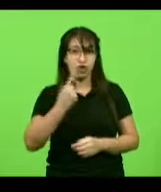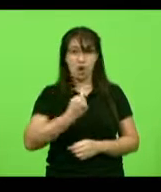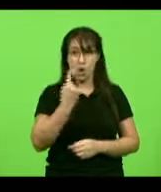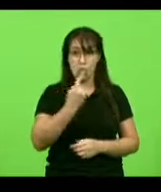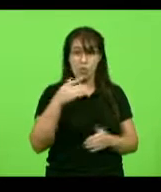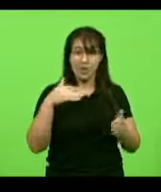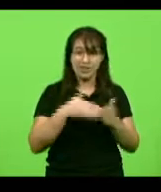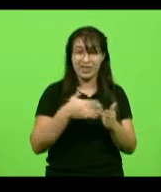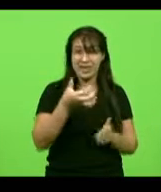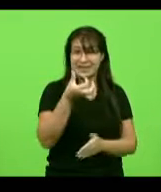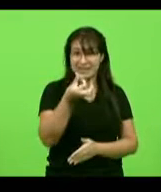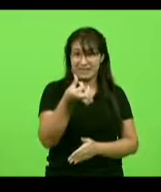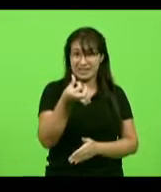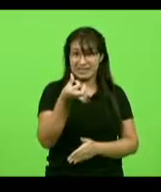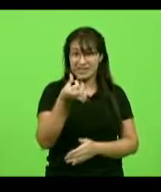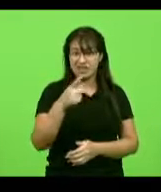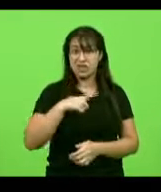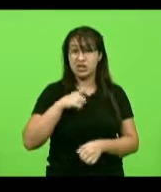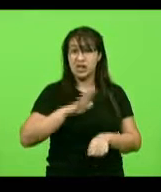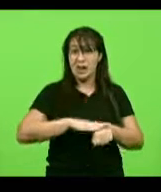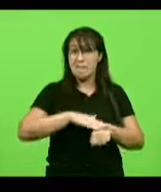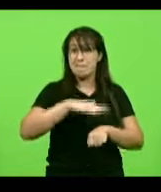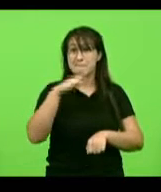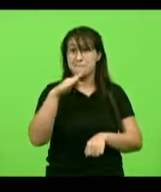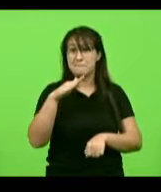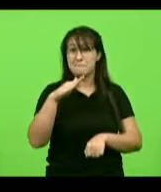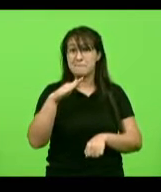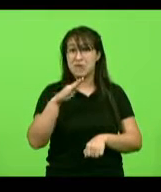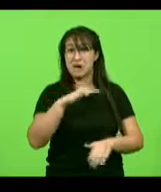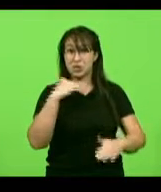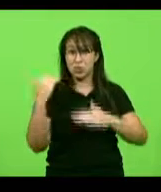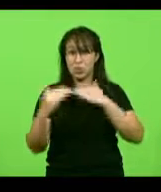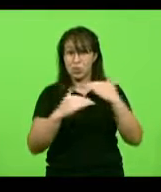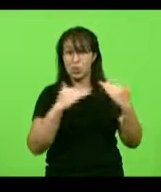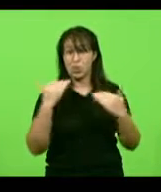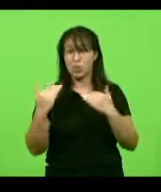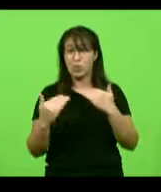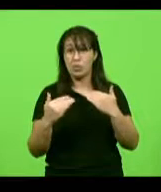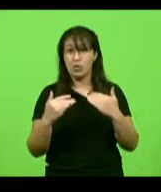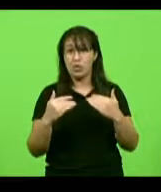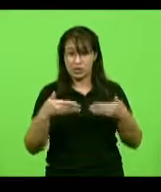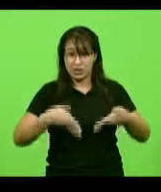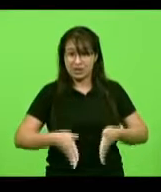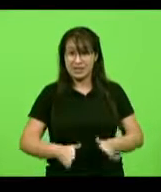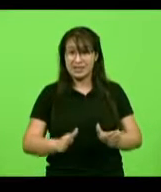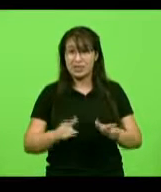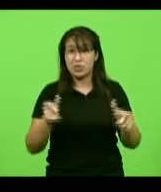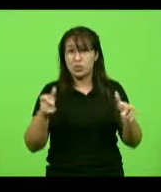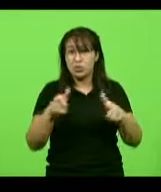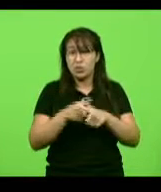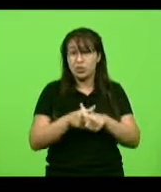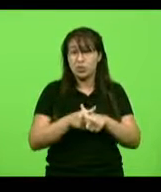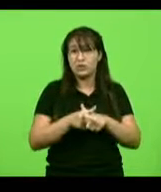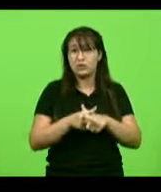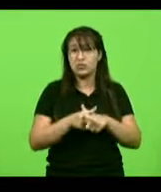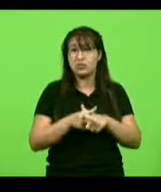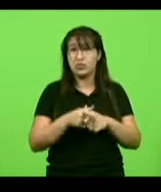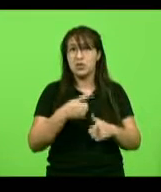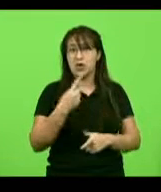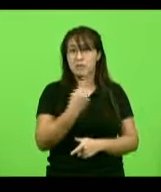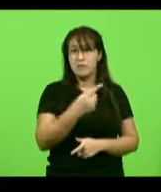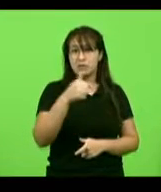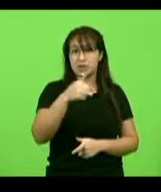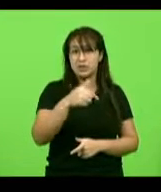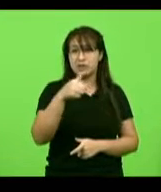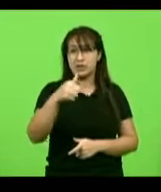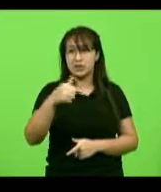chegamos mais óbitos do que nascimentos no Brasil. Enquanto tivemos 11.774 nascimentos,